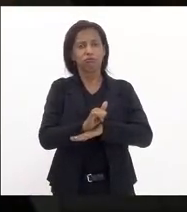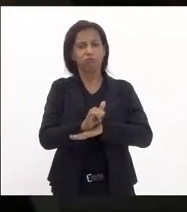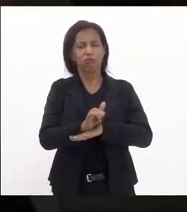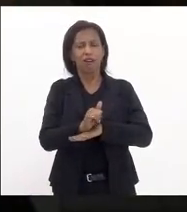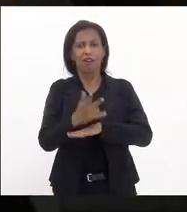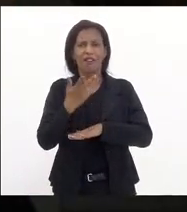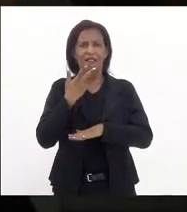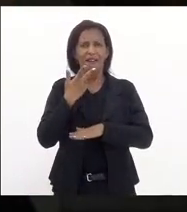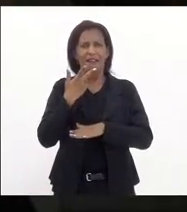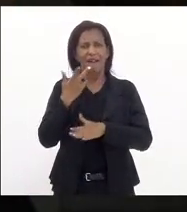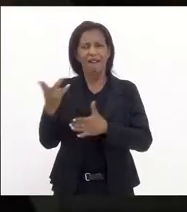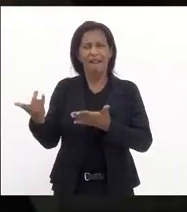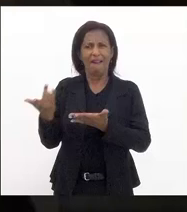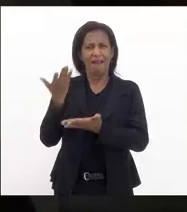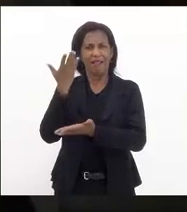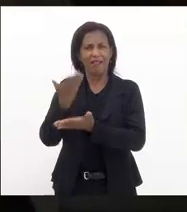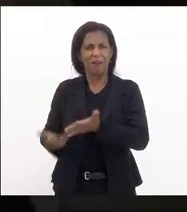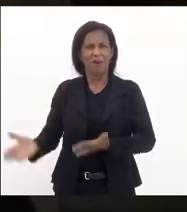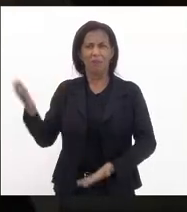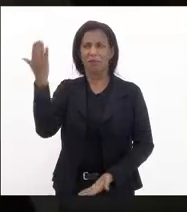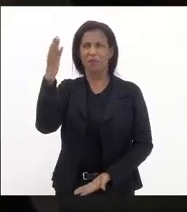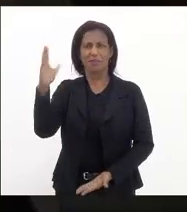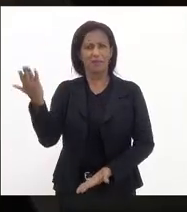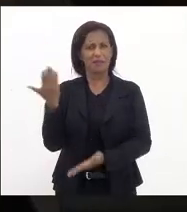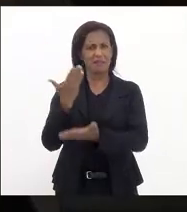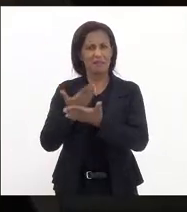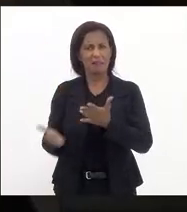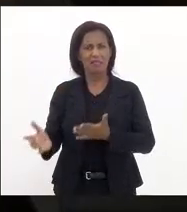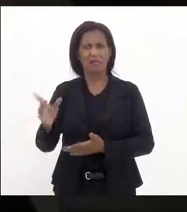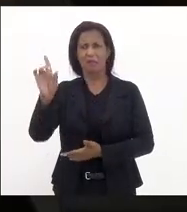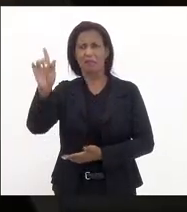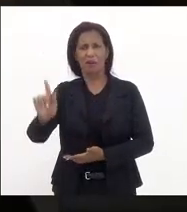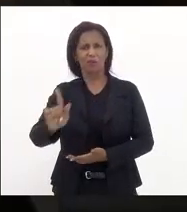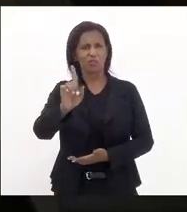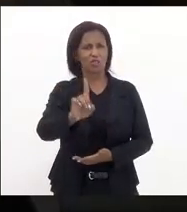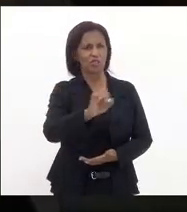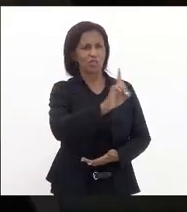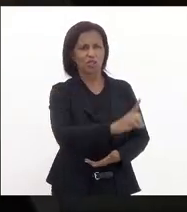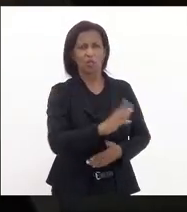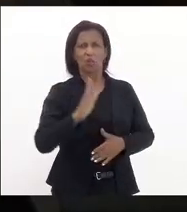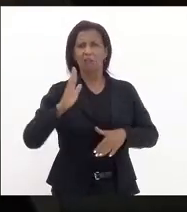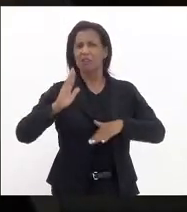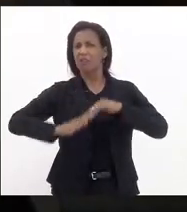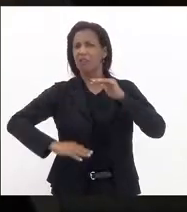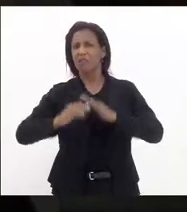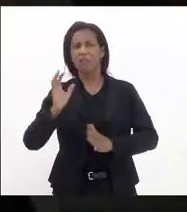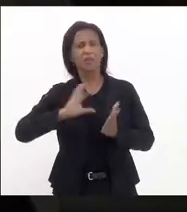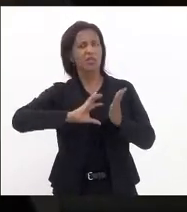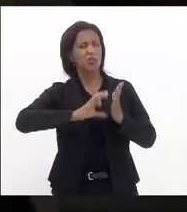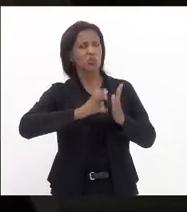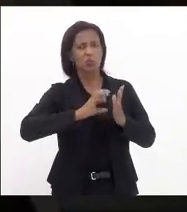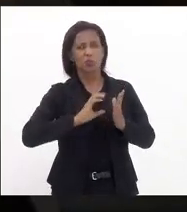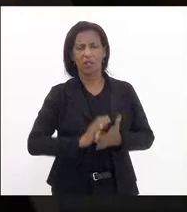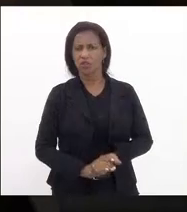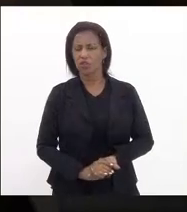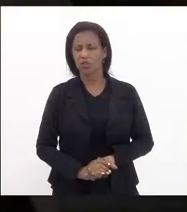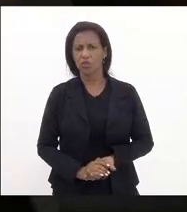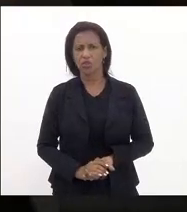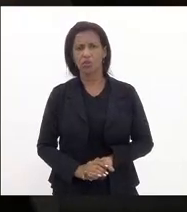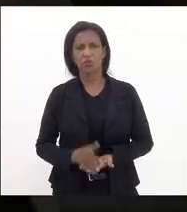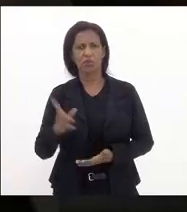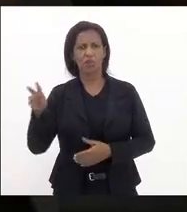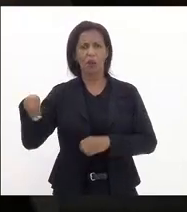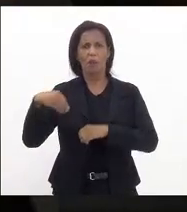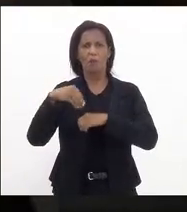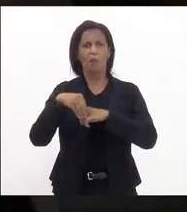ciência a depreciar o multilateralismo a depreciar os dirigentes independentemente do partido não importa que estão adotando medidas em seus